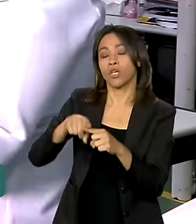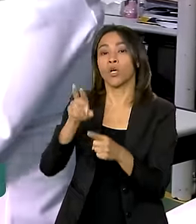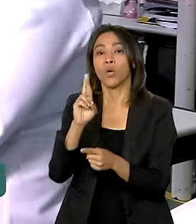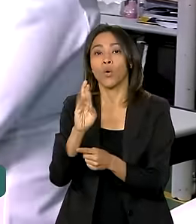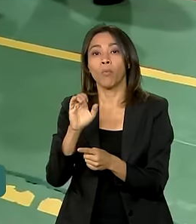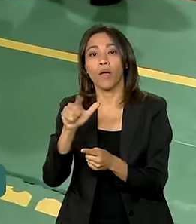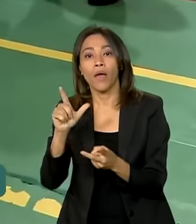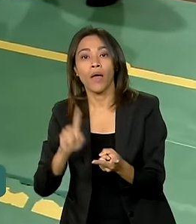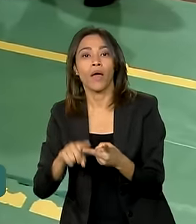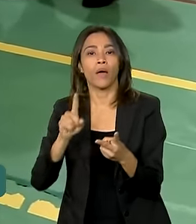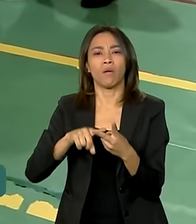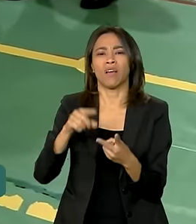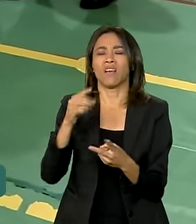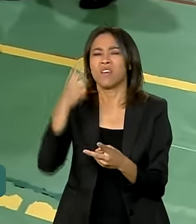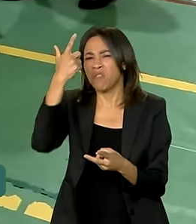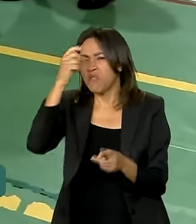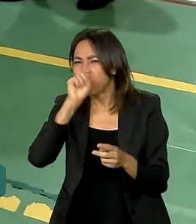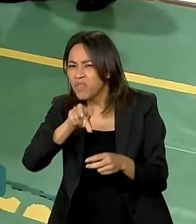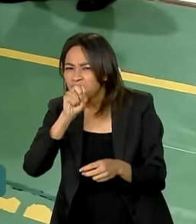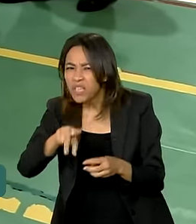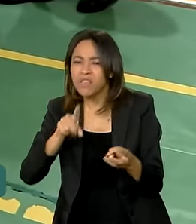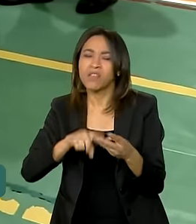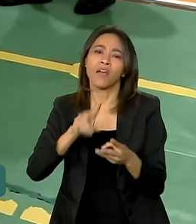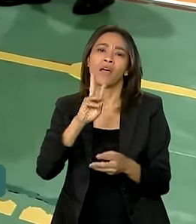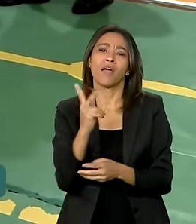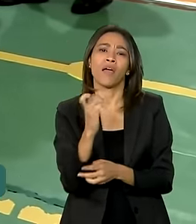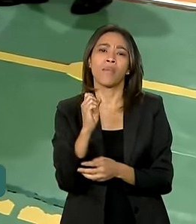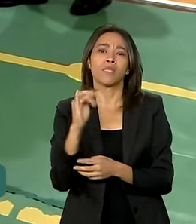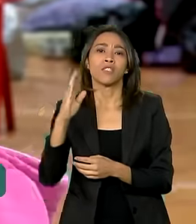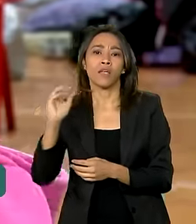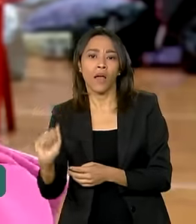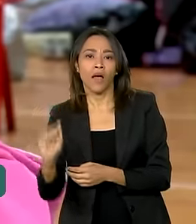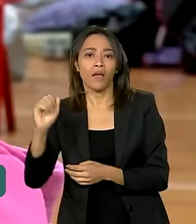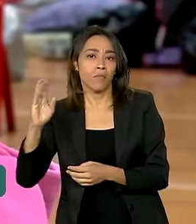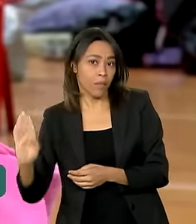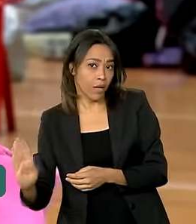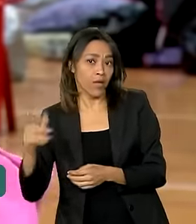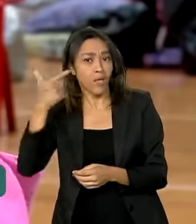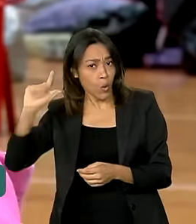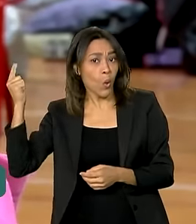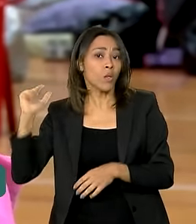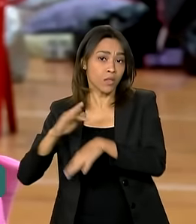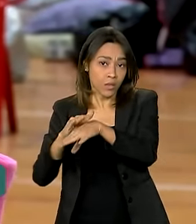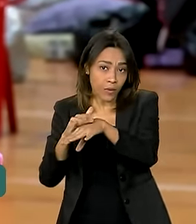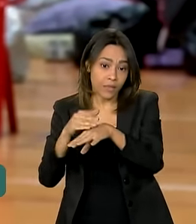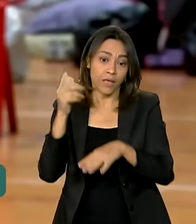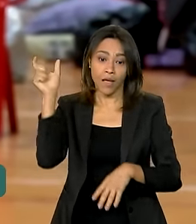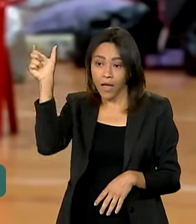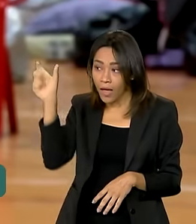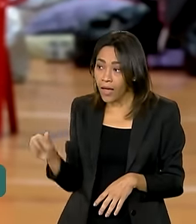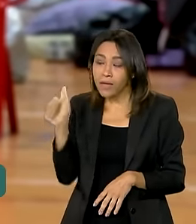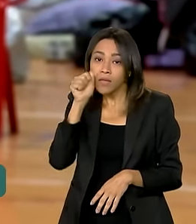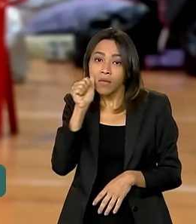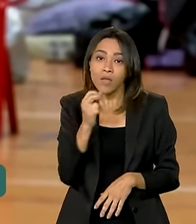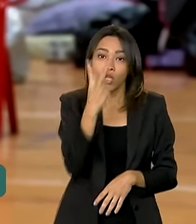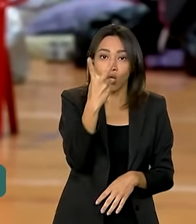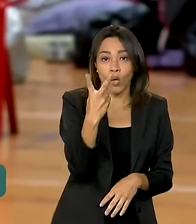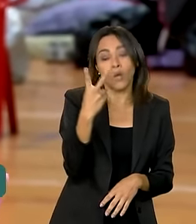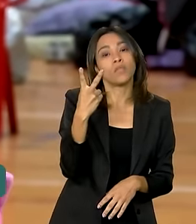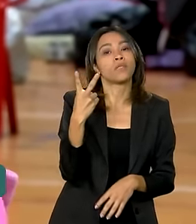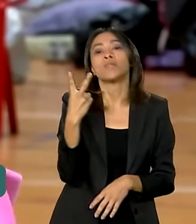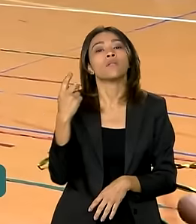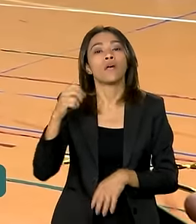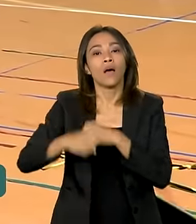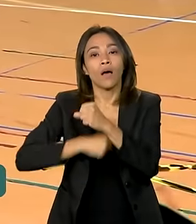tríplice viral, hepatites A e B, entre outras. A Agatha tem dois anos e cinco meses. A